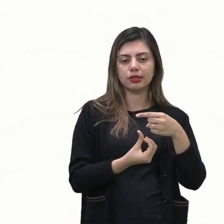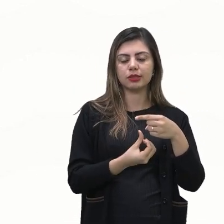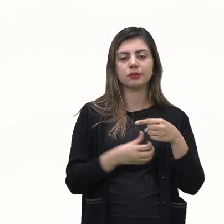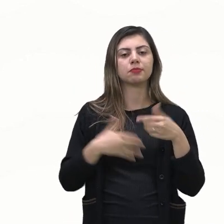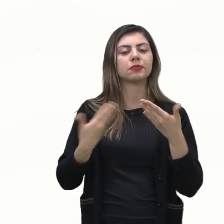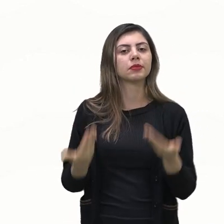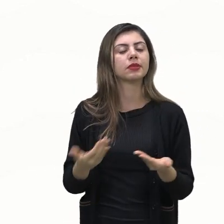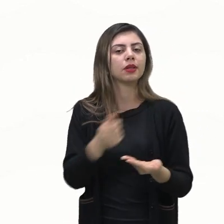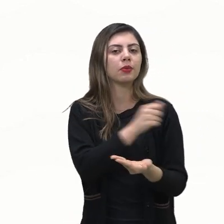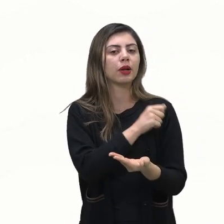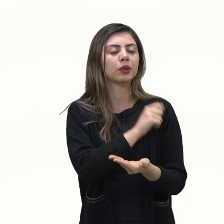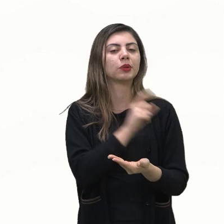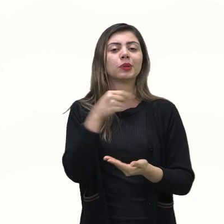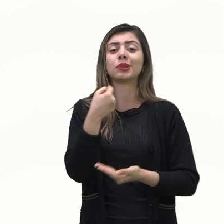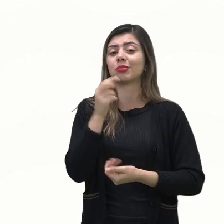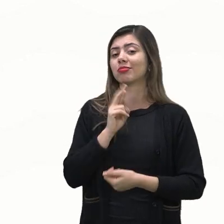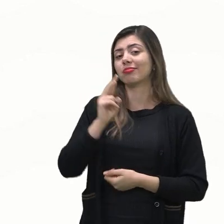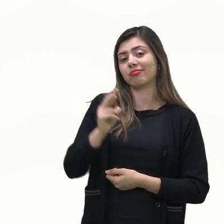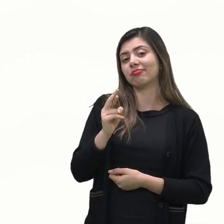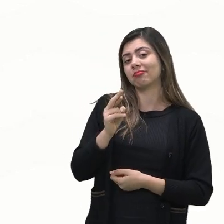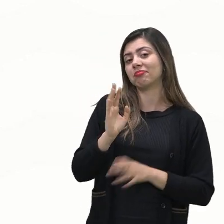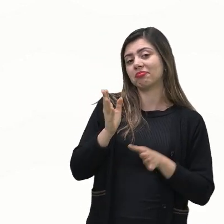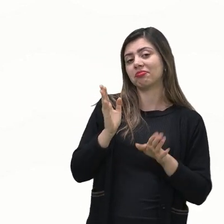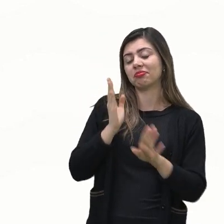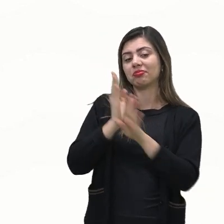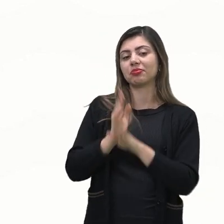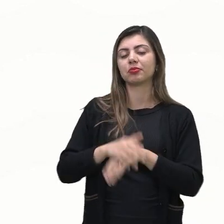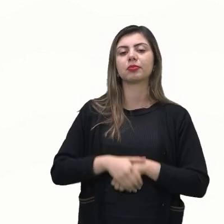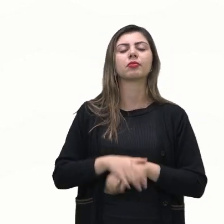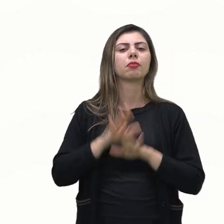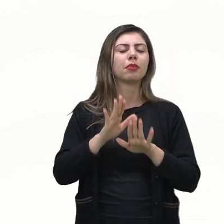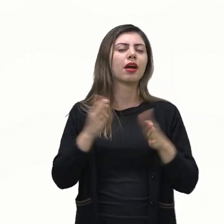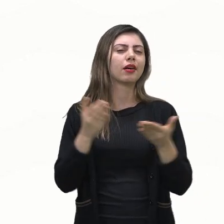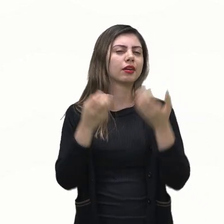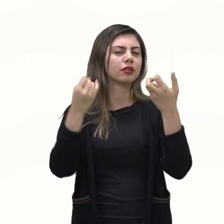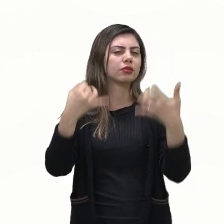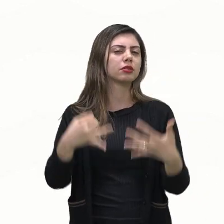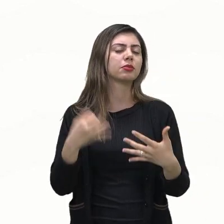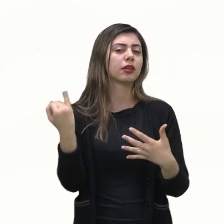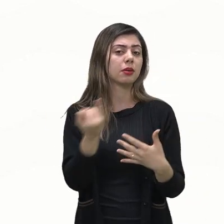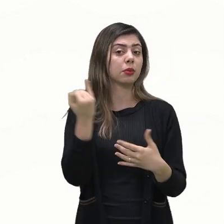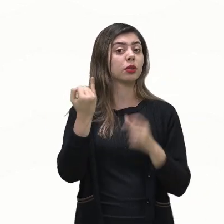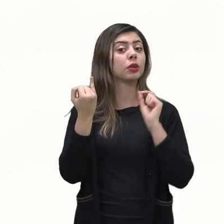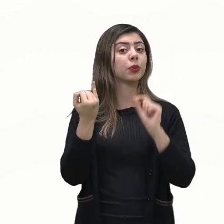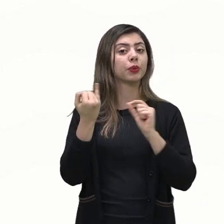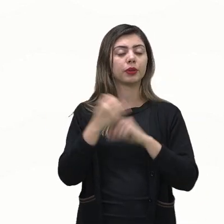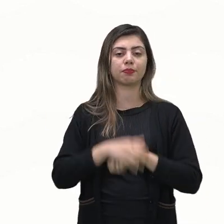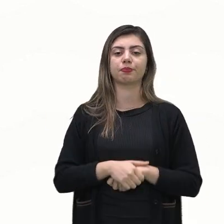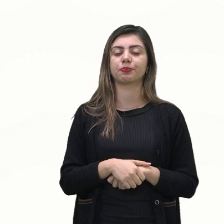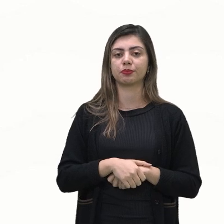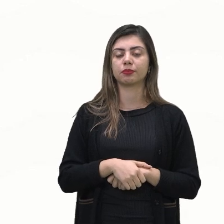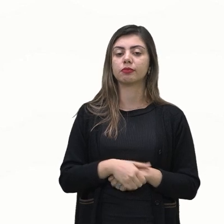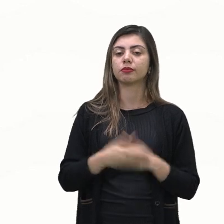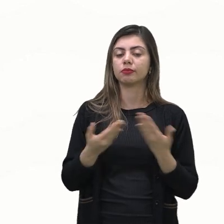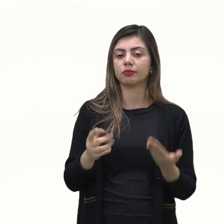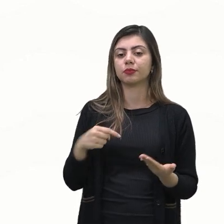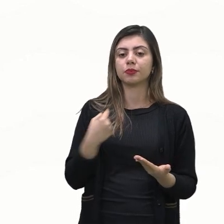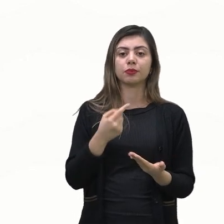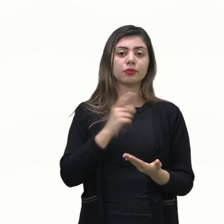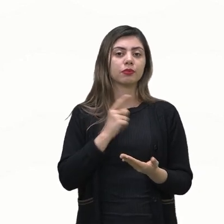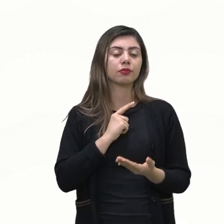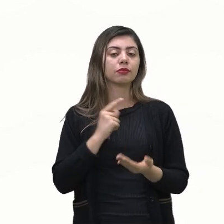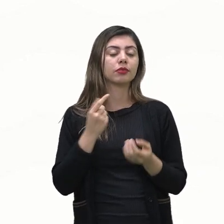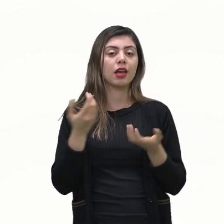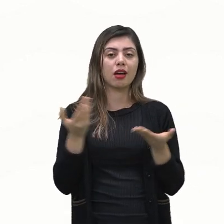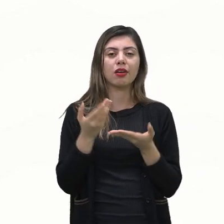a nossa resposta é essa mas deixa eu te explicar um negócio bem importante aqui quando a gente trabalha